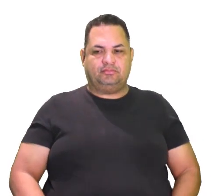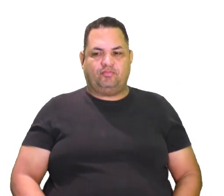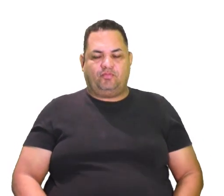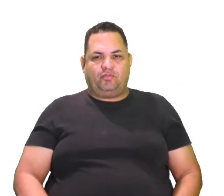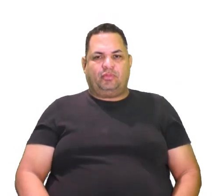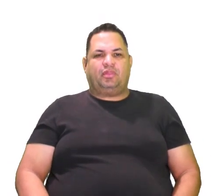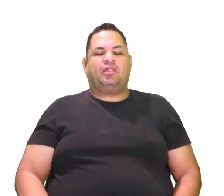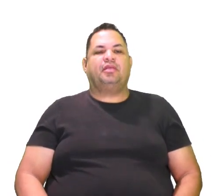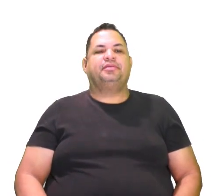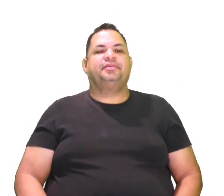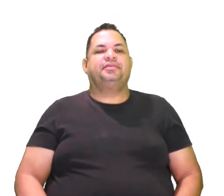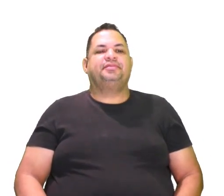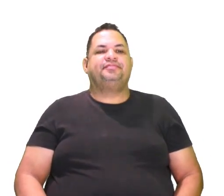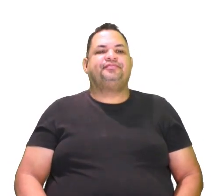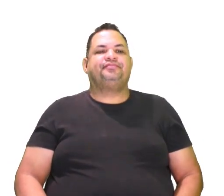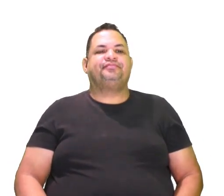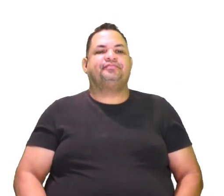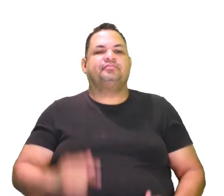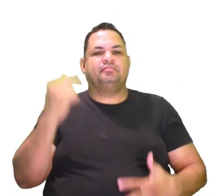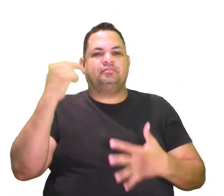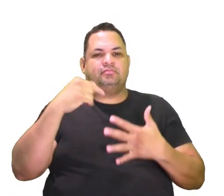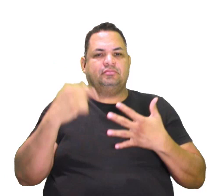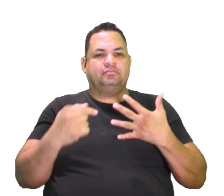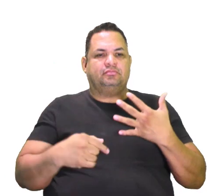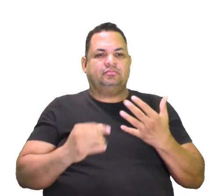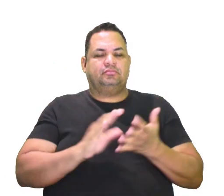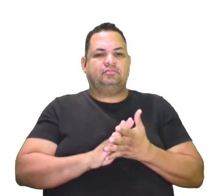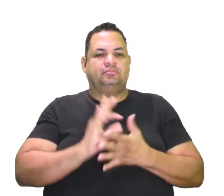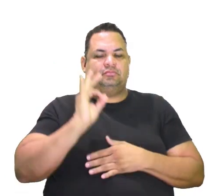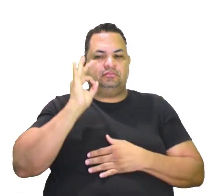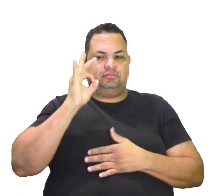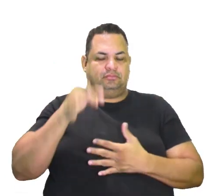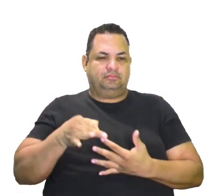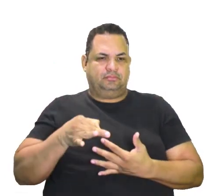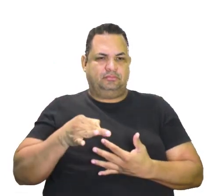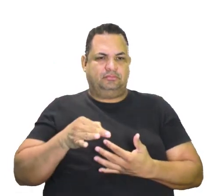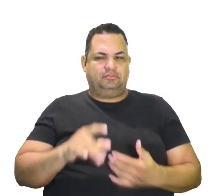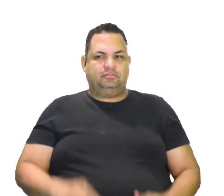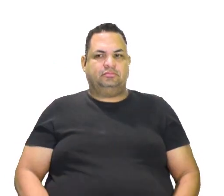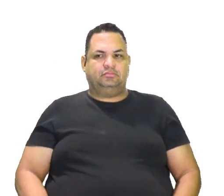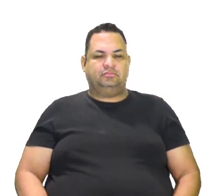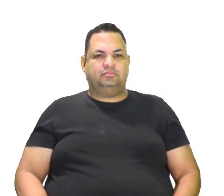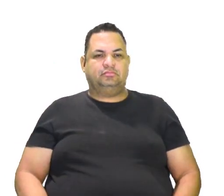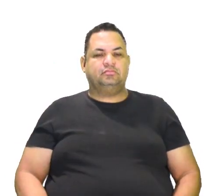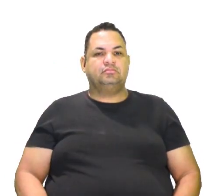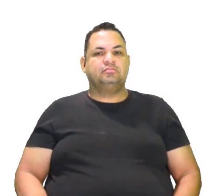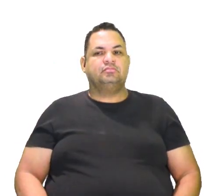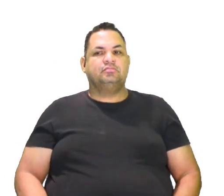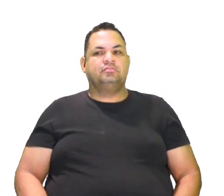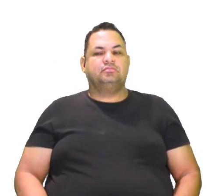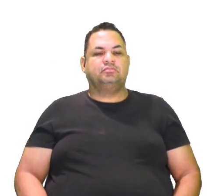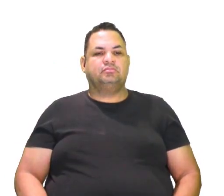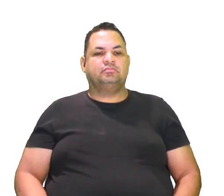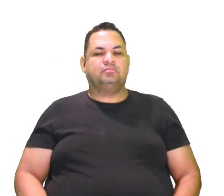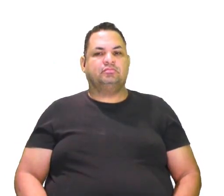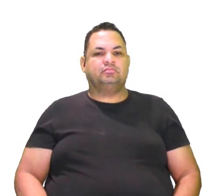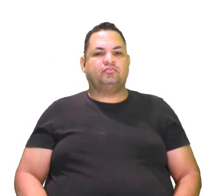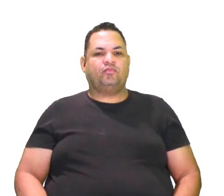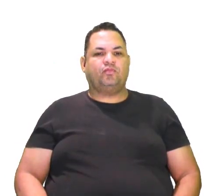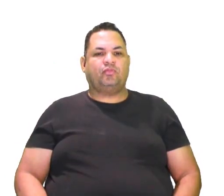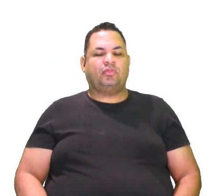Então, o que acontece é o seguinte, a alternativa correta, né? Entre as alternativas acima,